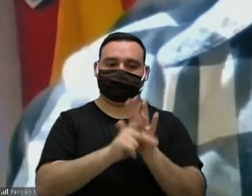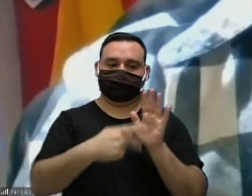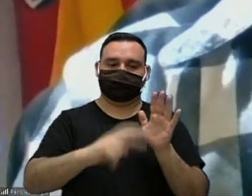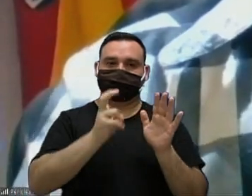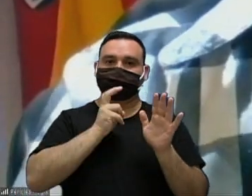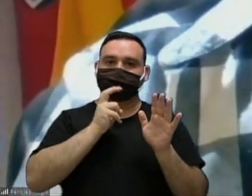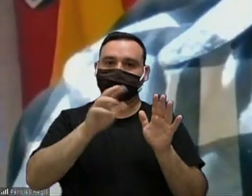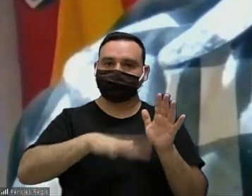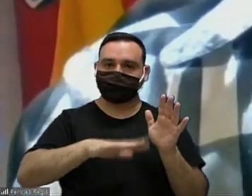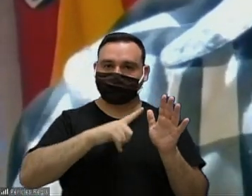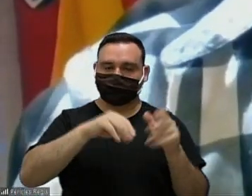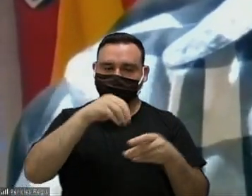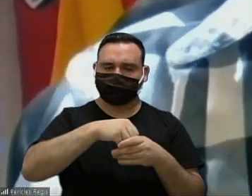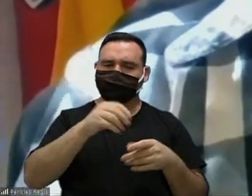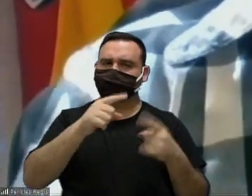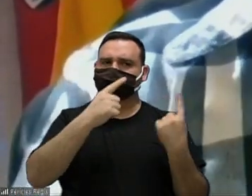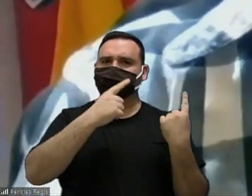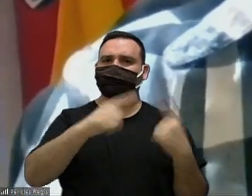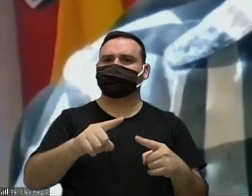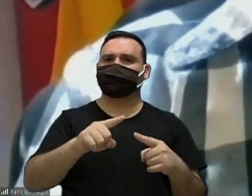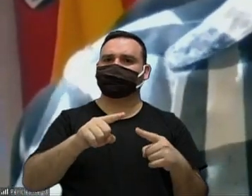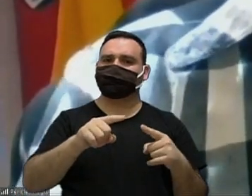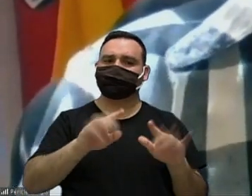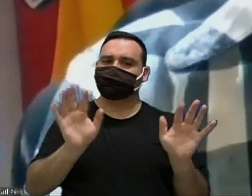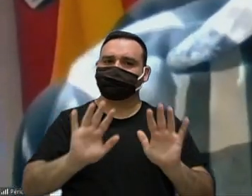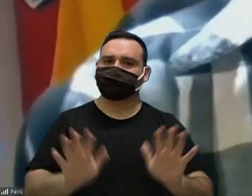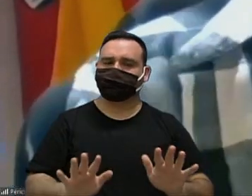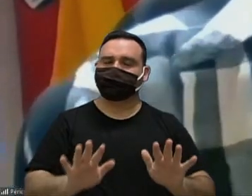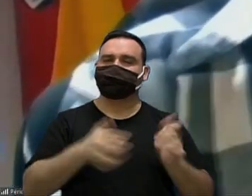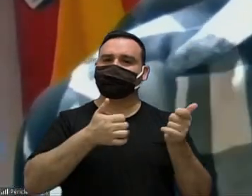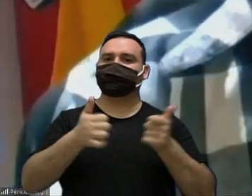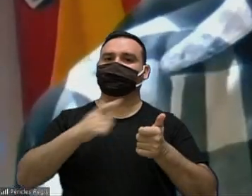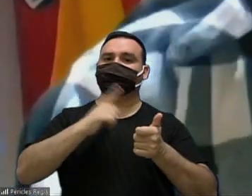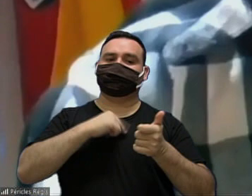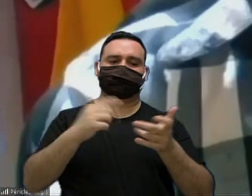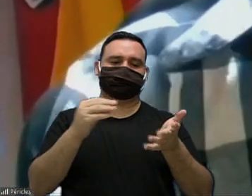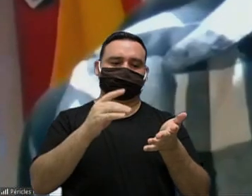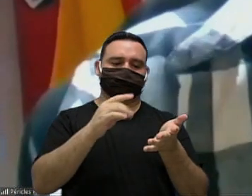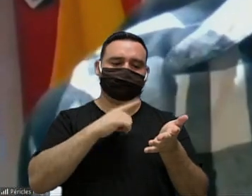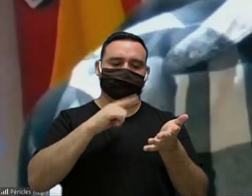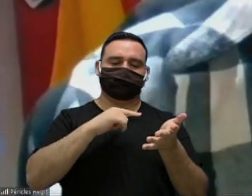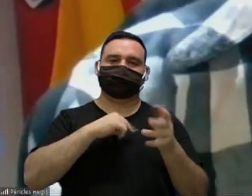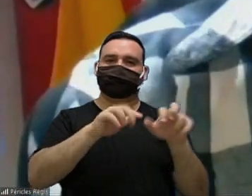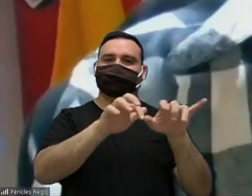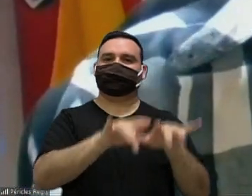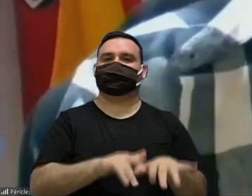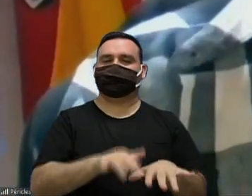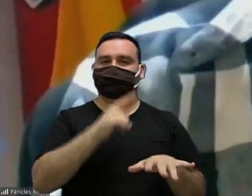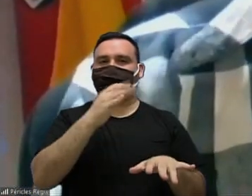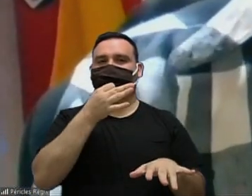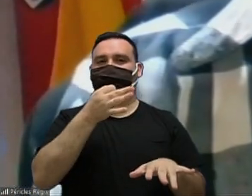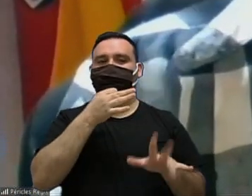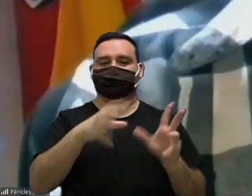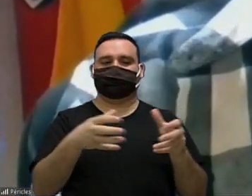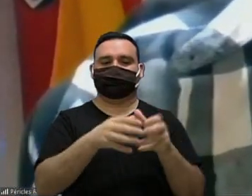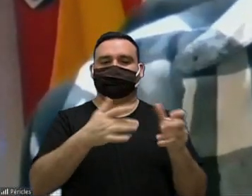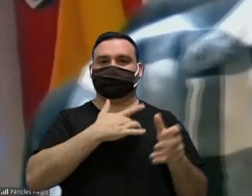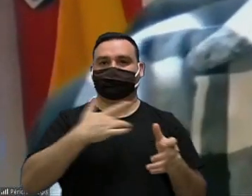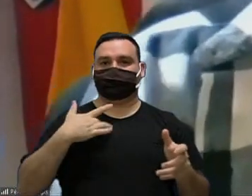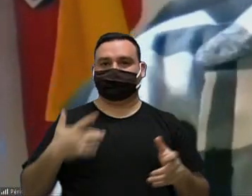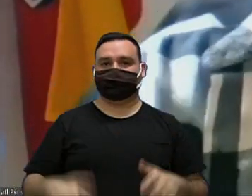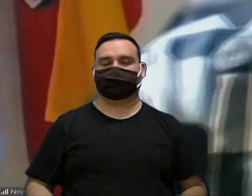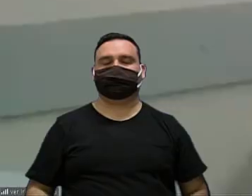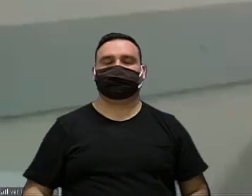ela não se opõe a tramitação dessa matéria foi isso que é isso que está escrito na no parecer da comissão de saúde tá